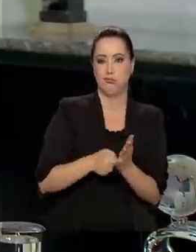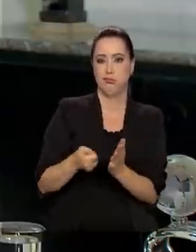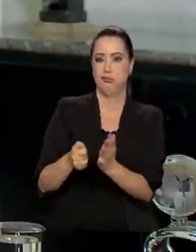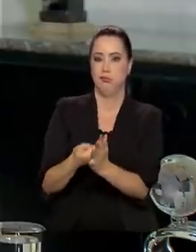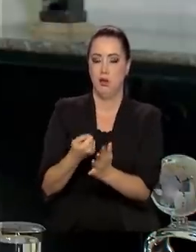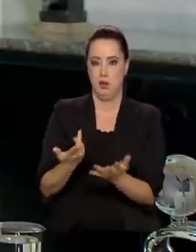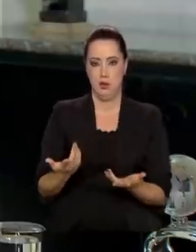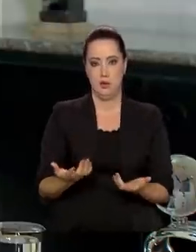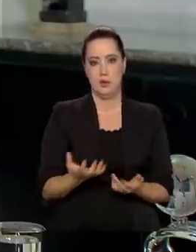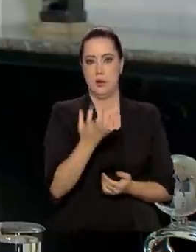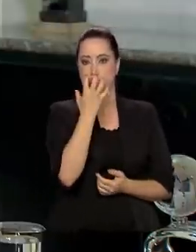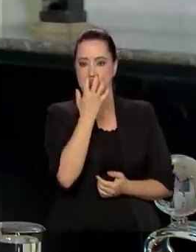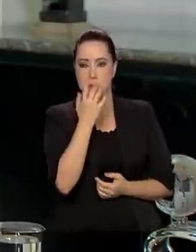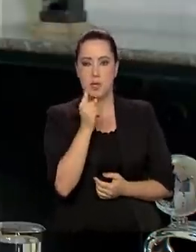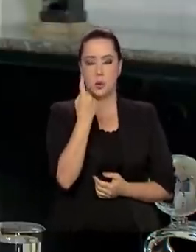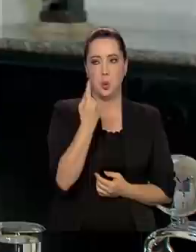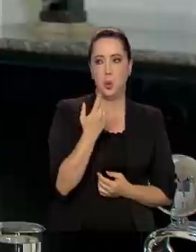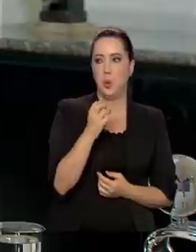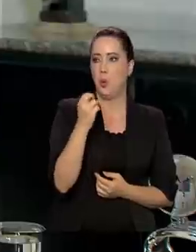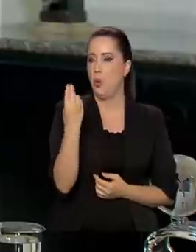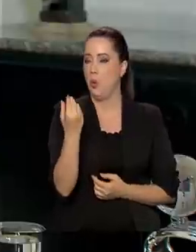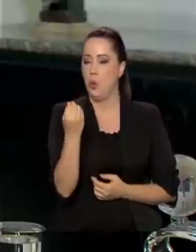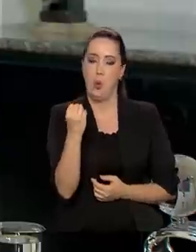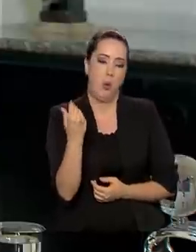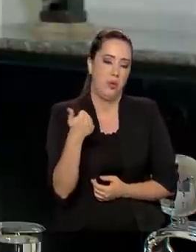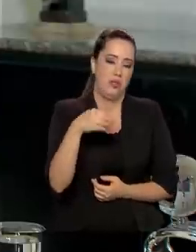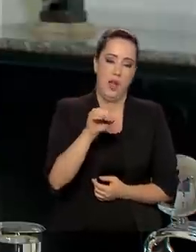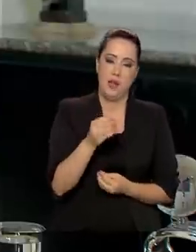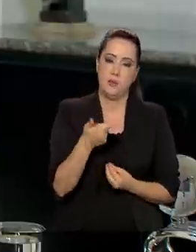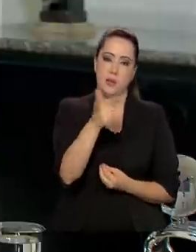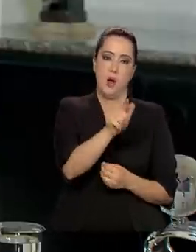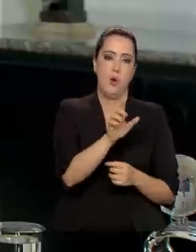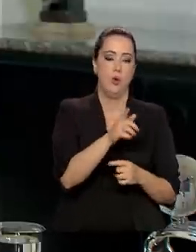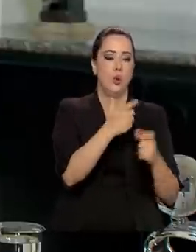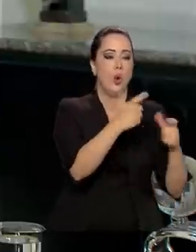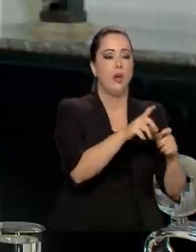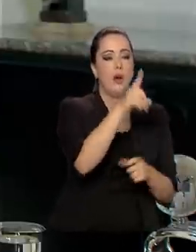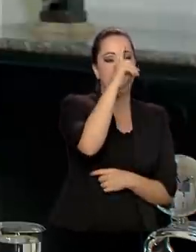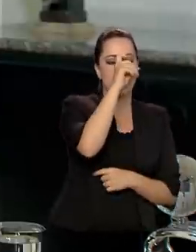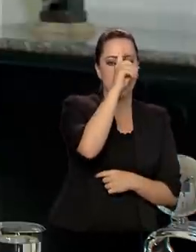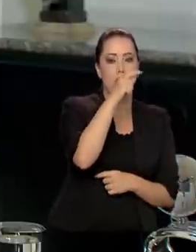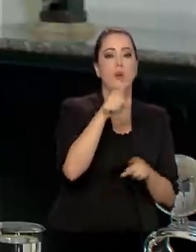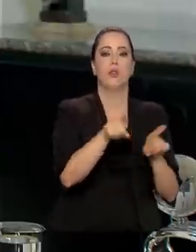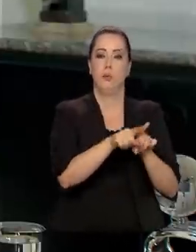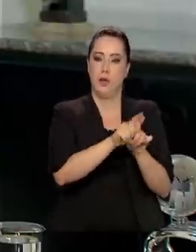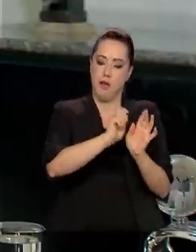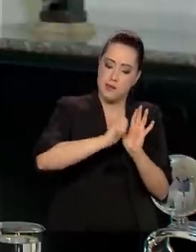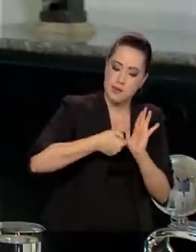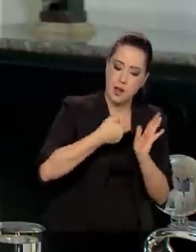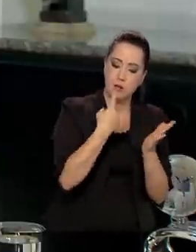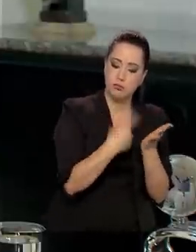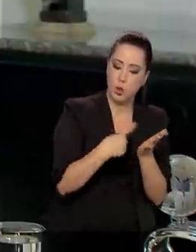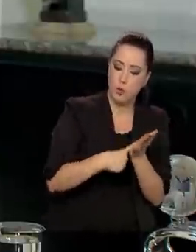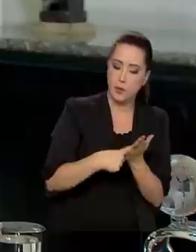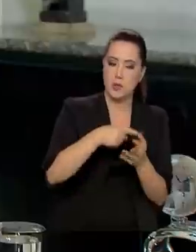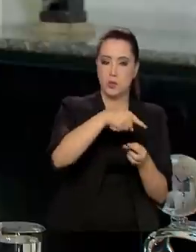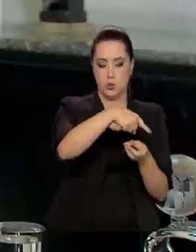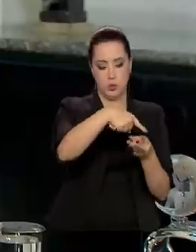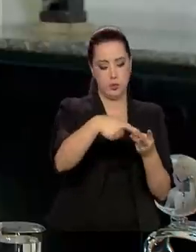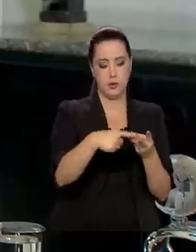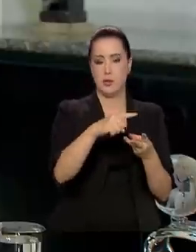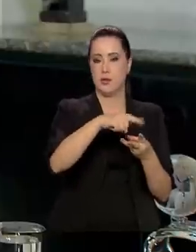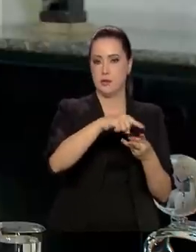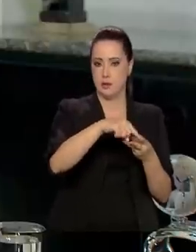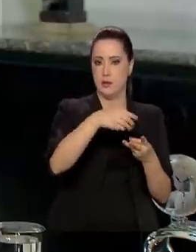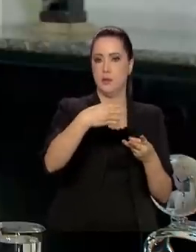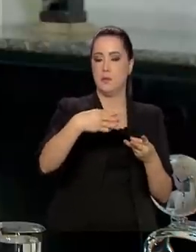respirador ou 10 respiradores para um outro hospital, ele vai pactuado pelo Ministério, CONAS e o